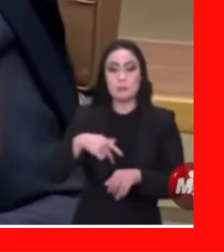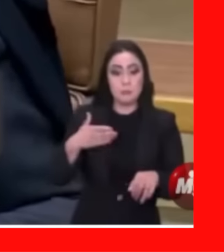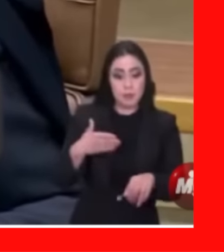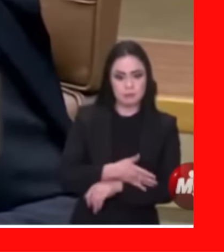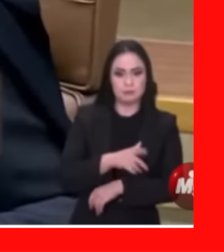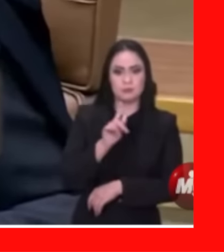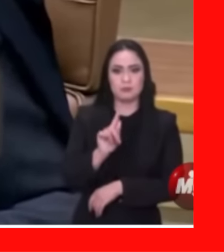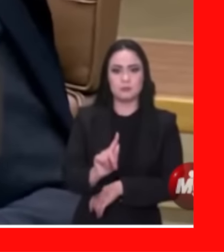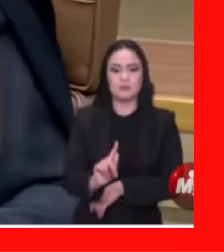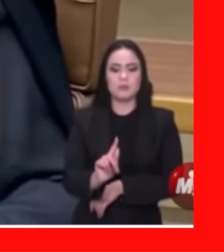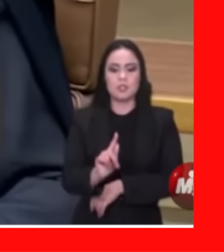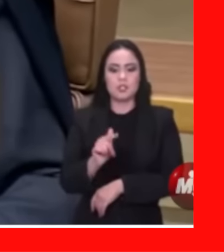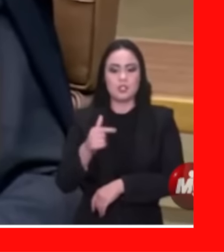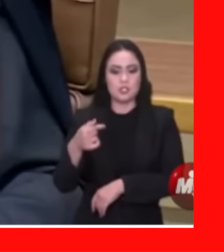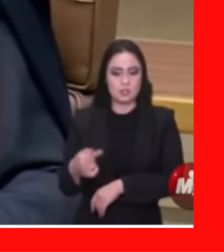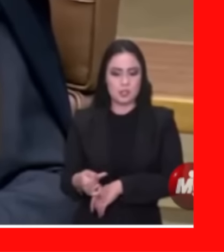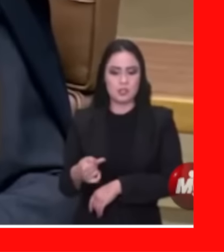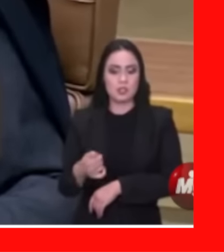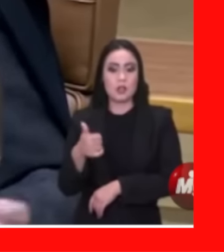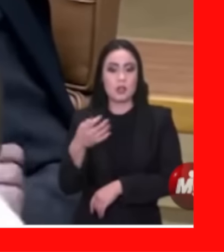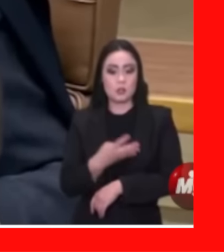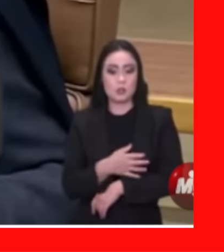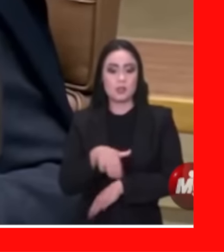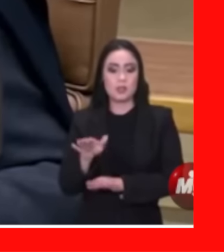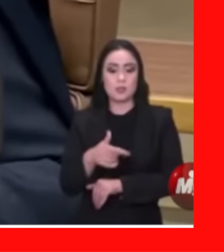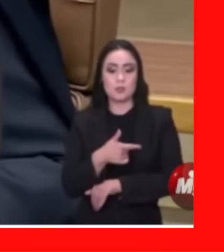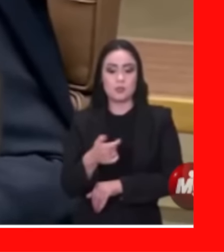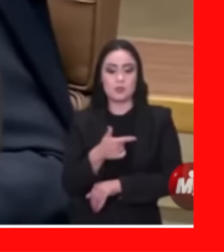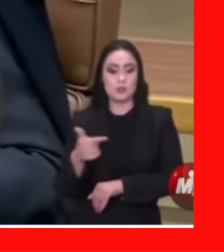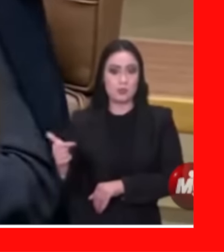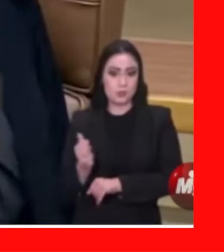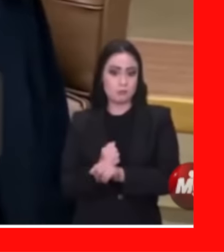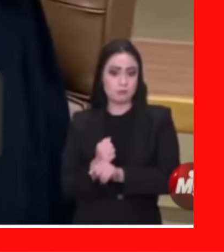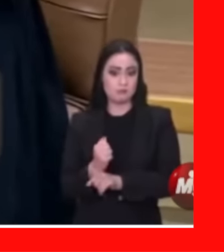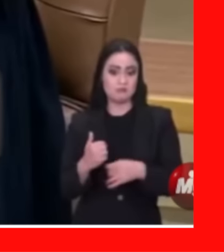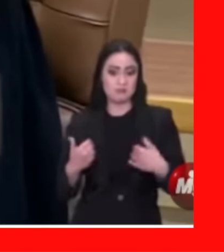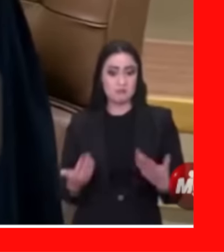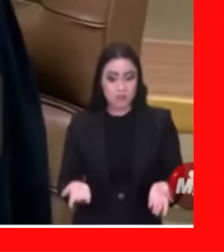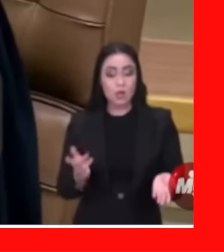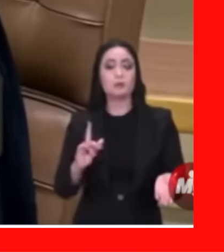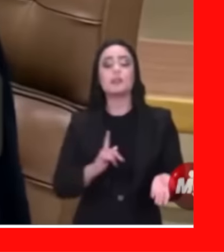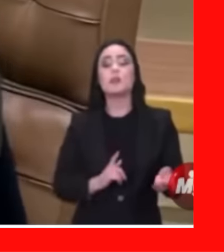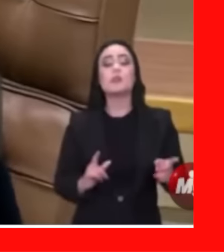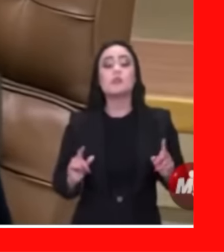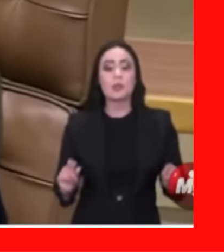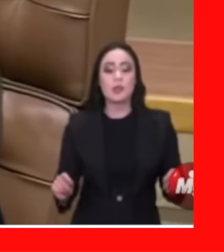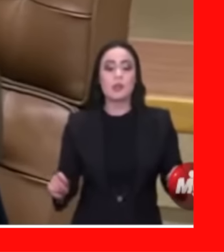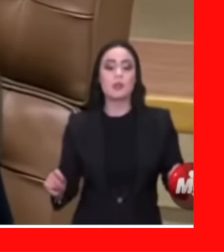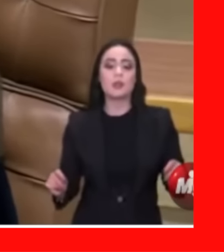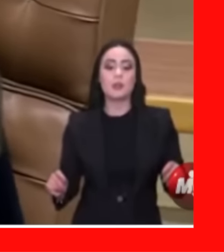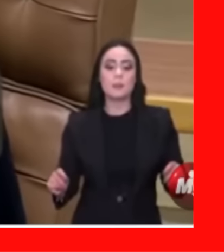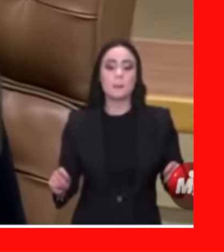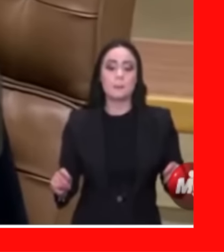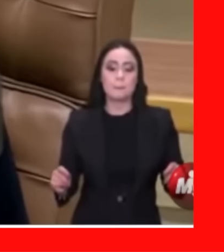Declarou o ministro Paulo Guedes em 14 de setembro de 2022 Então nós temos aqui, a meu ver, uma configuração